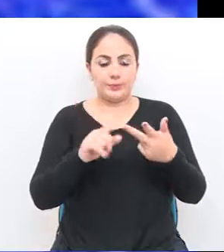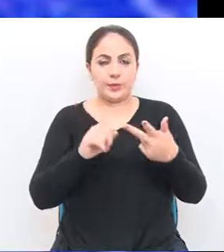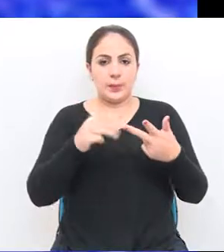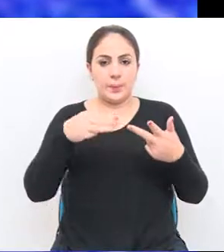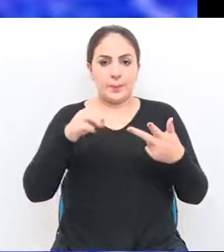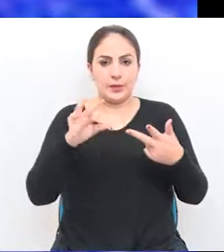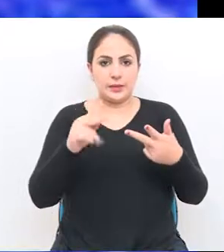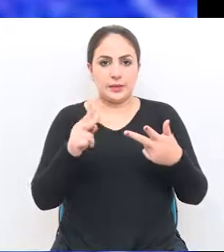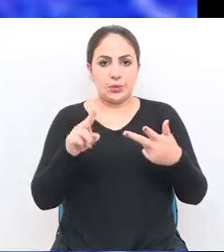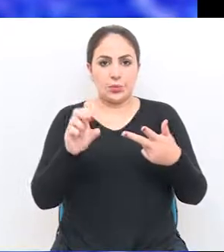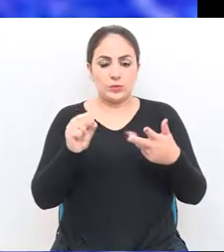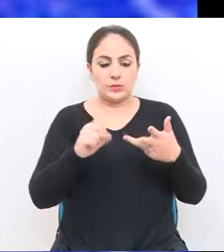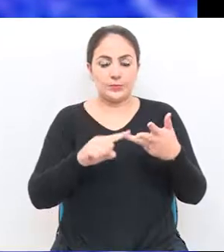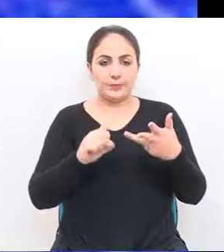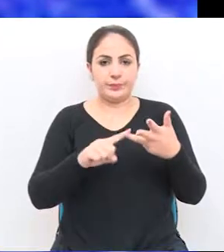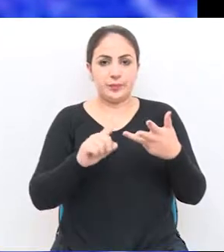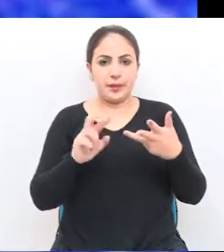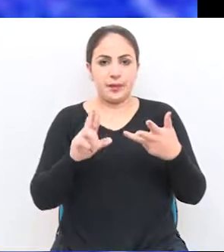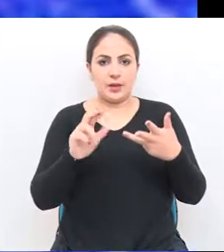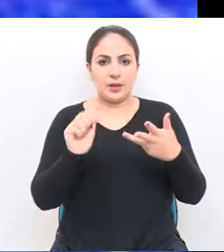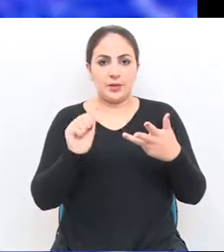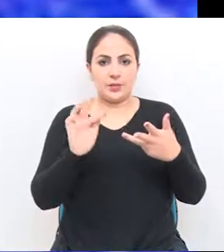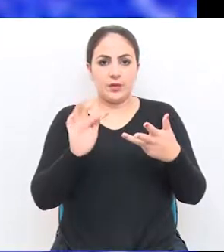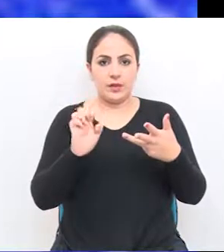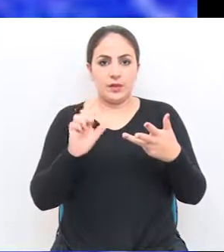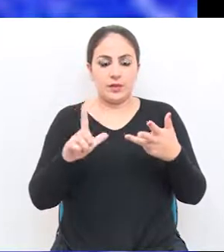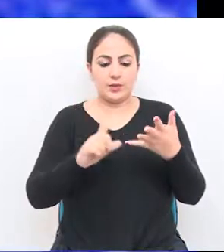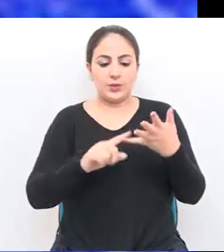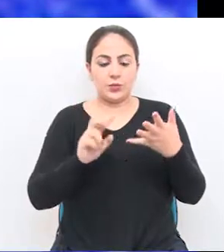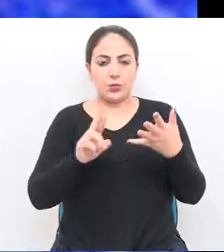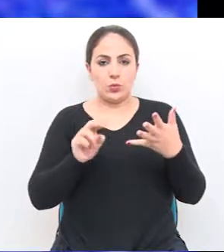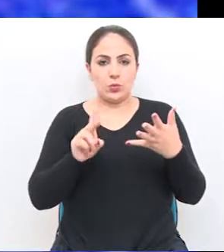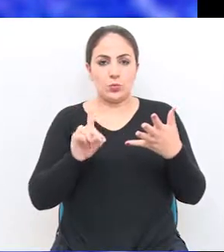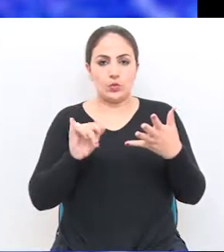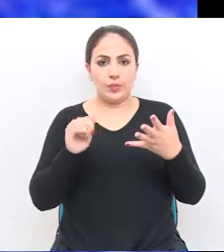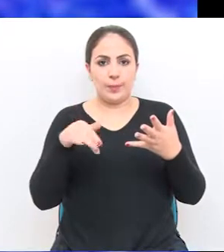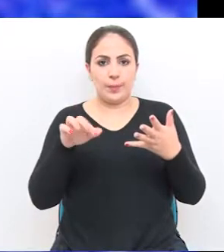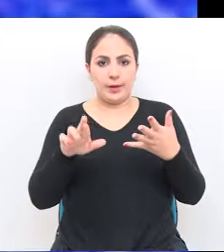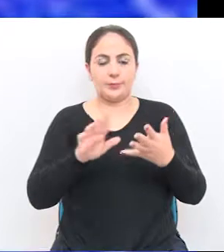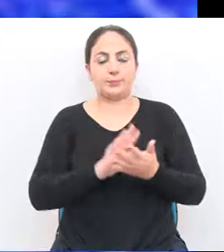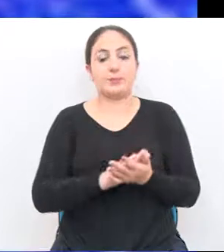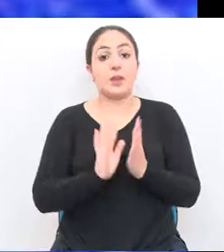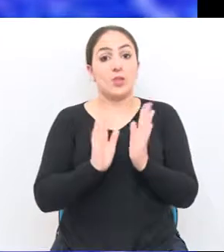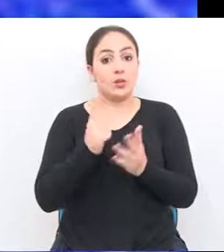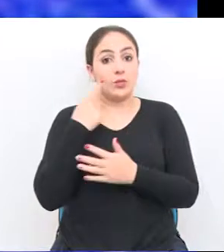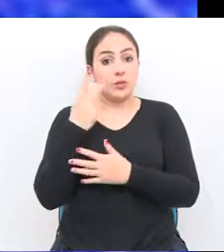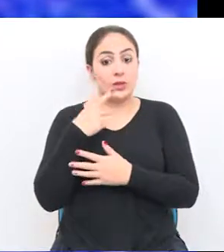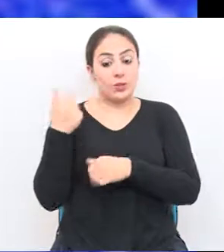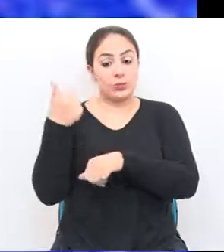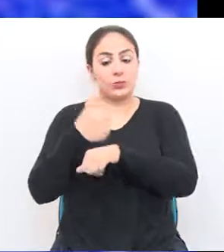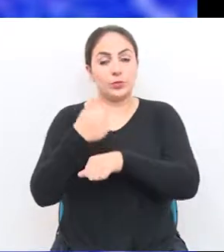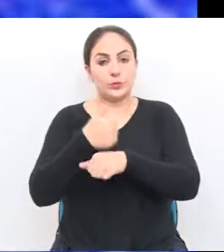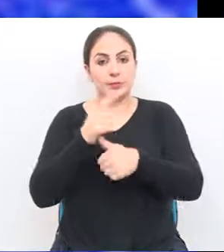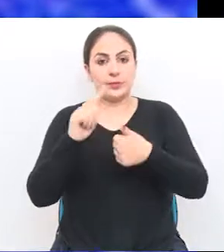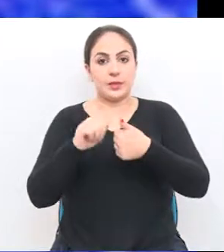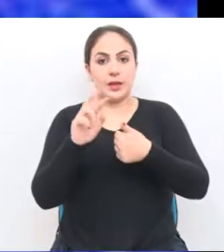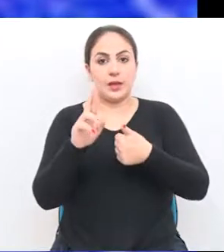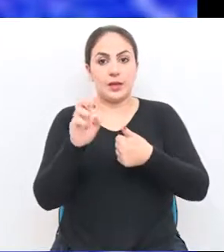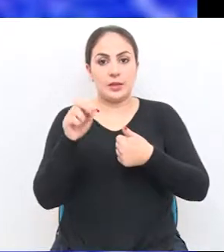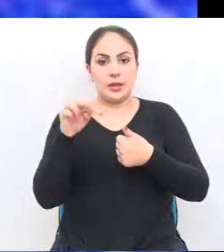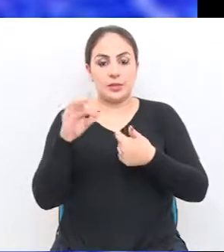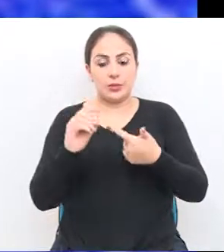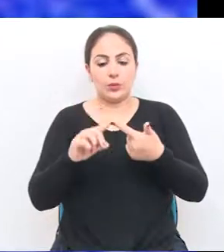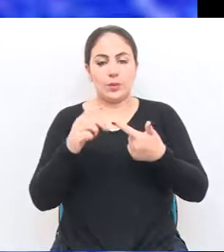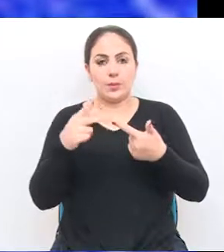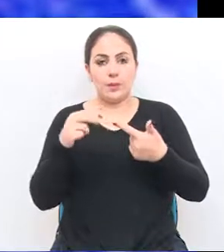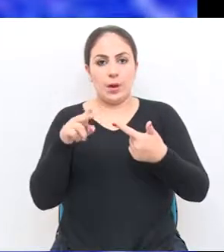Costa, Matheus Vesp, Rafael Colucci e Rudimar dos Santos. Já os vereadores suplentes são Renato